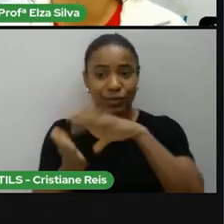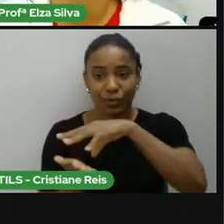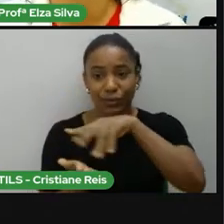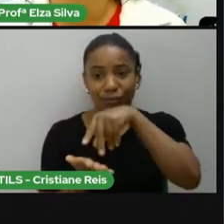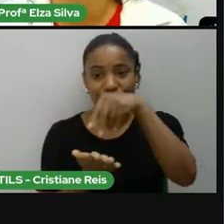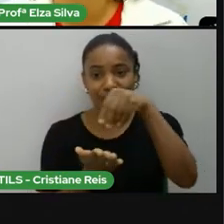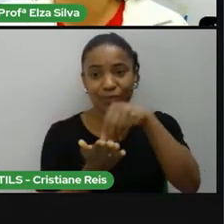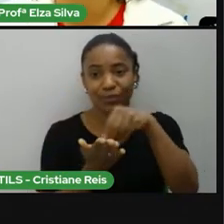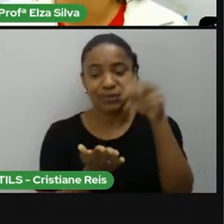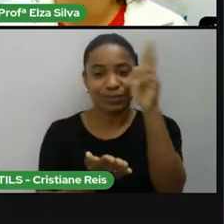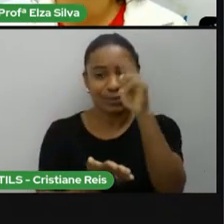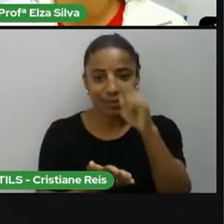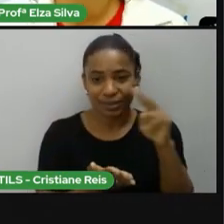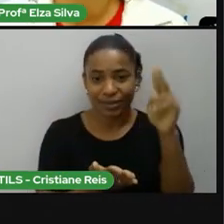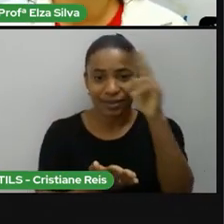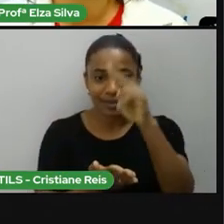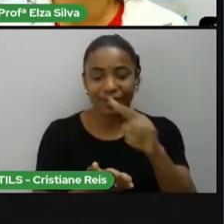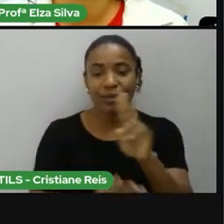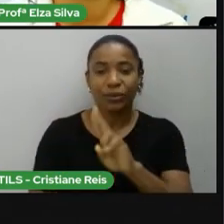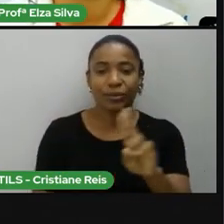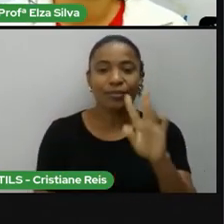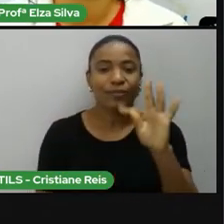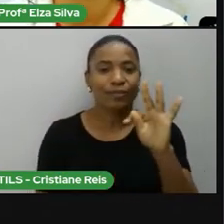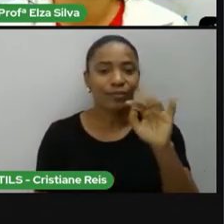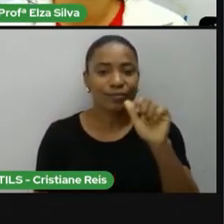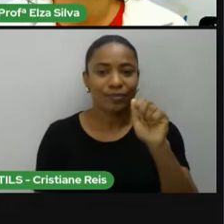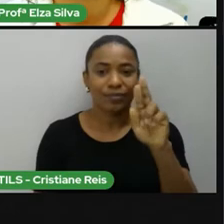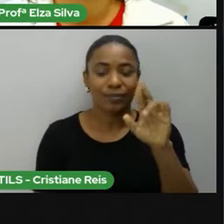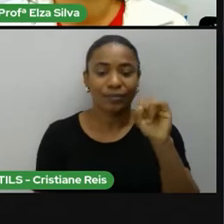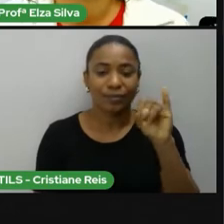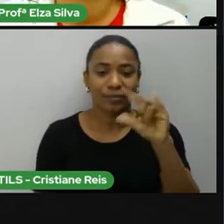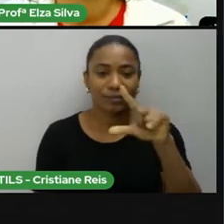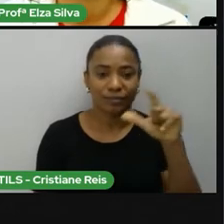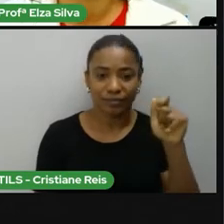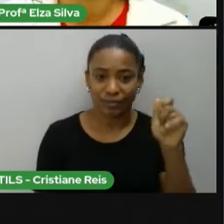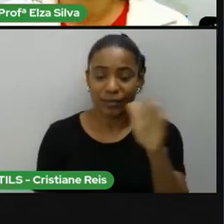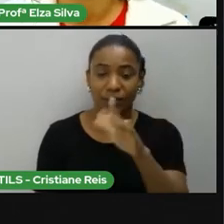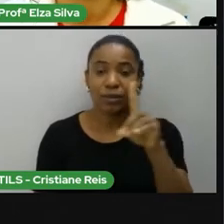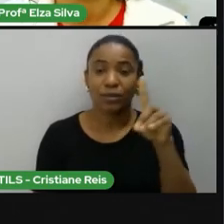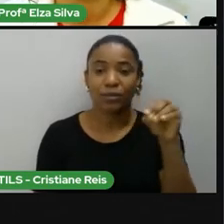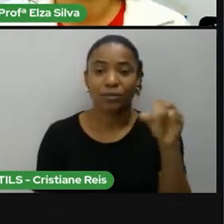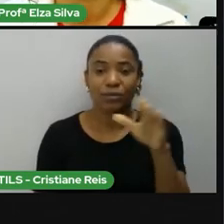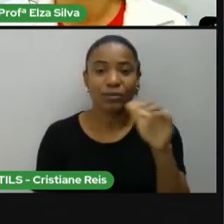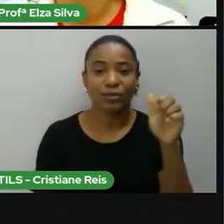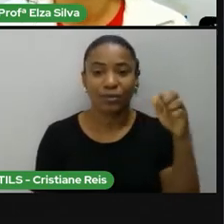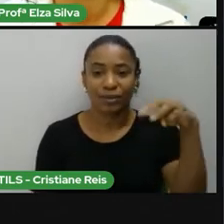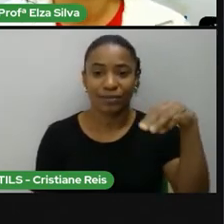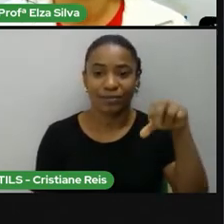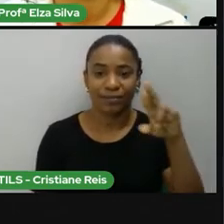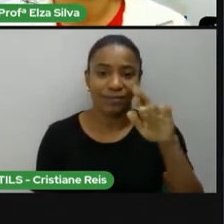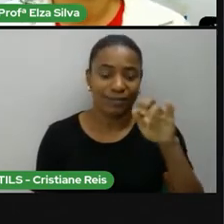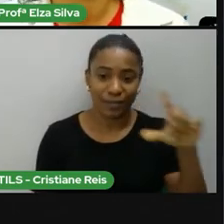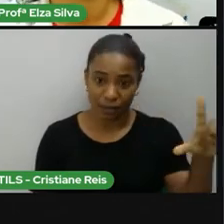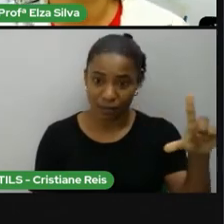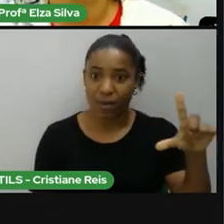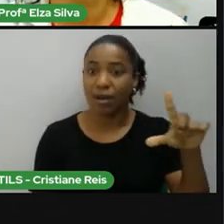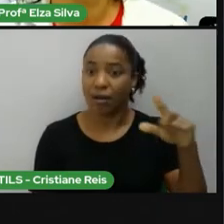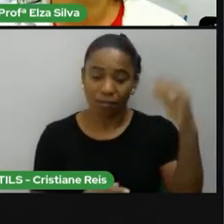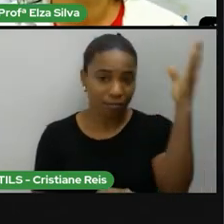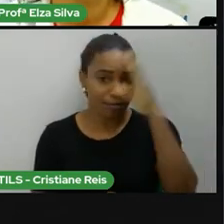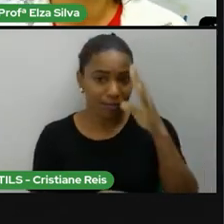brasileira conhecida mundialmente. ela foi produzida em 1933